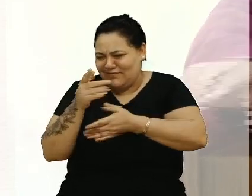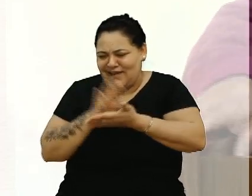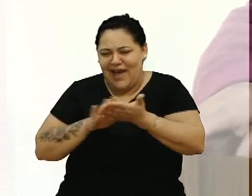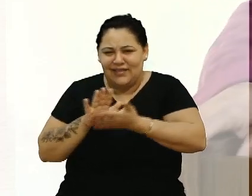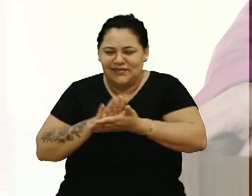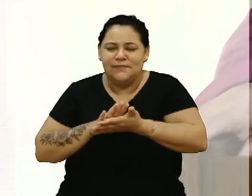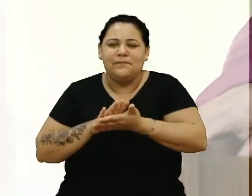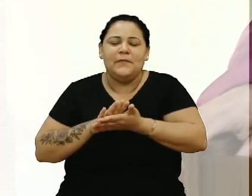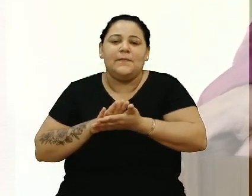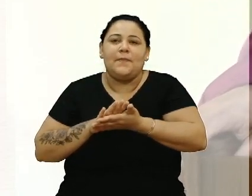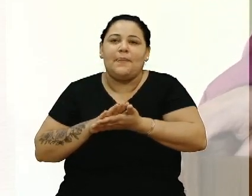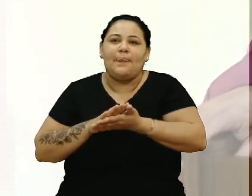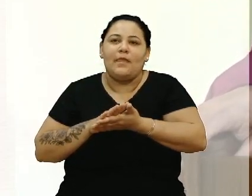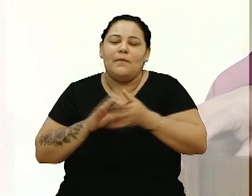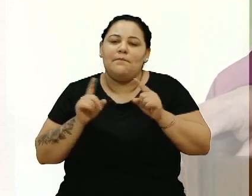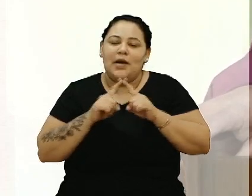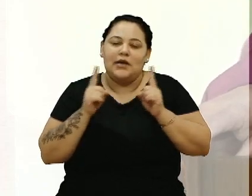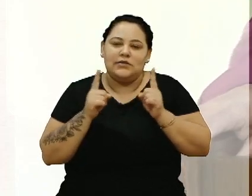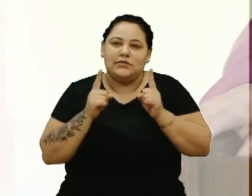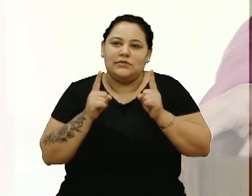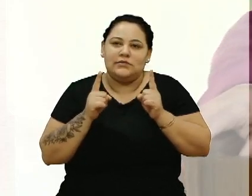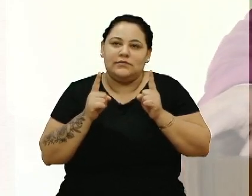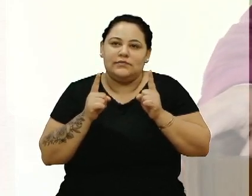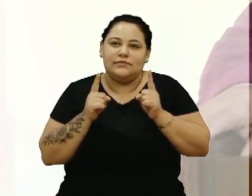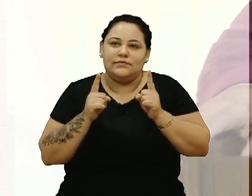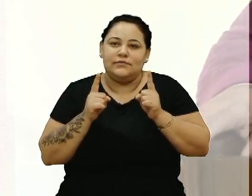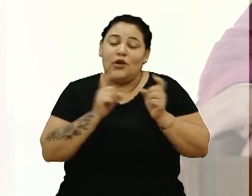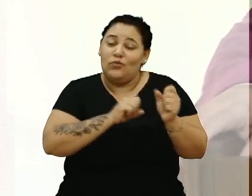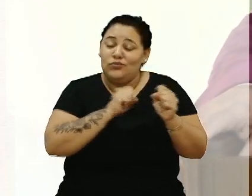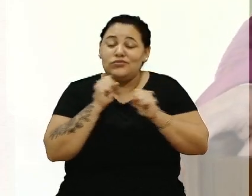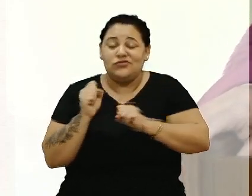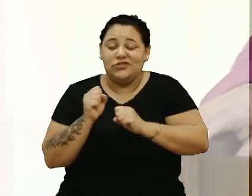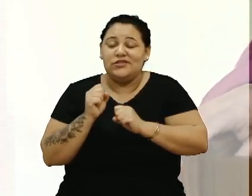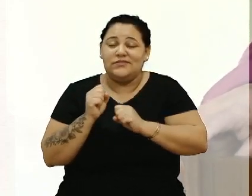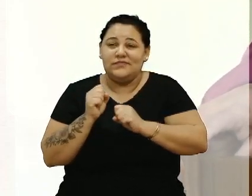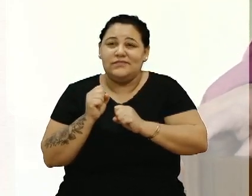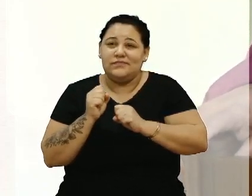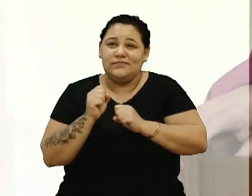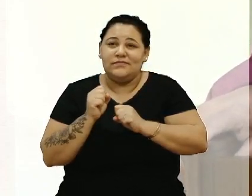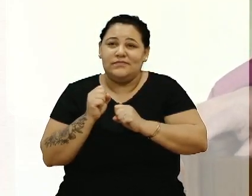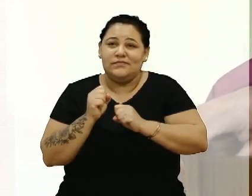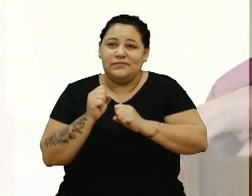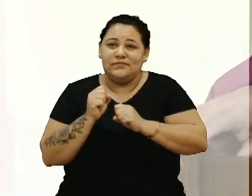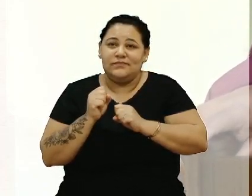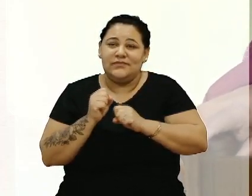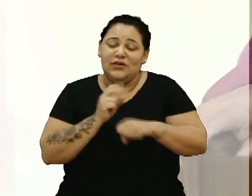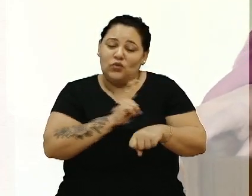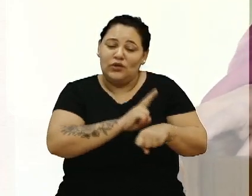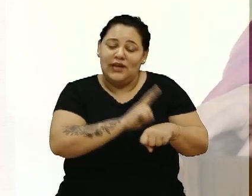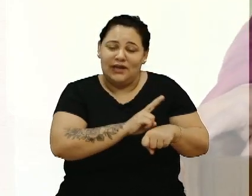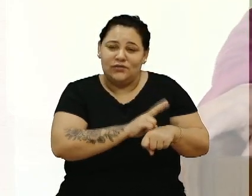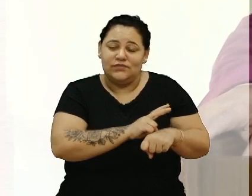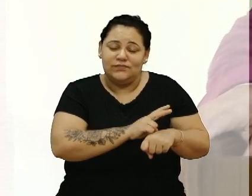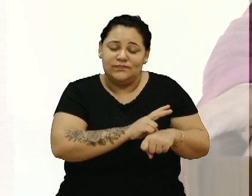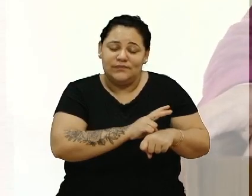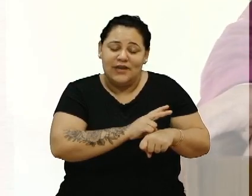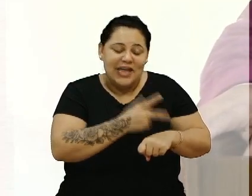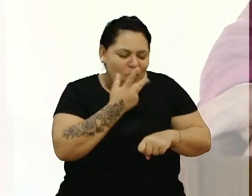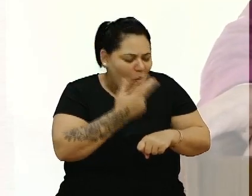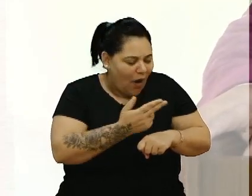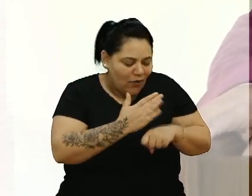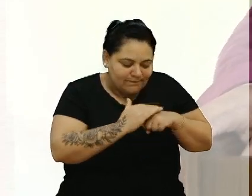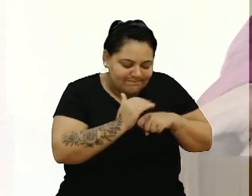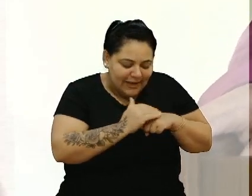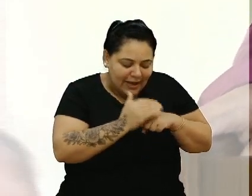sessão, né? Mas gostaria que essas comportas fossem tratadas como um bebê ou como um idoso. Como que a gente trata